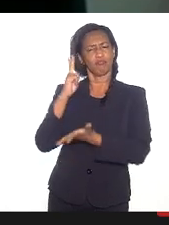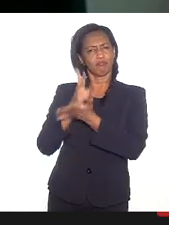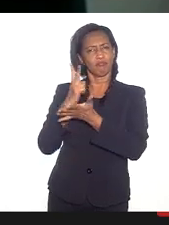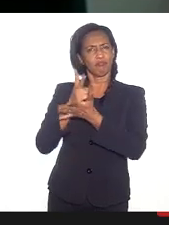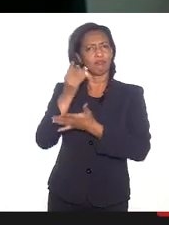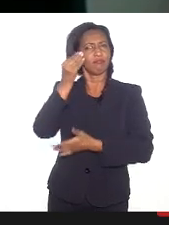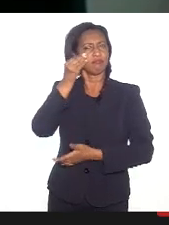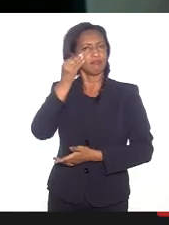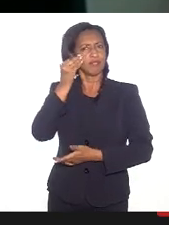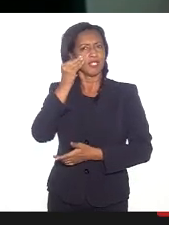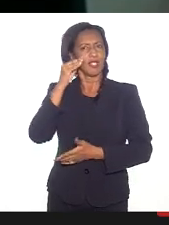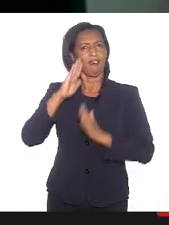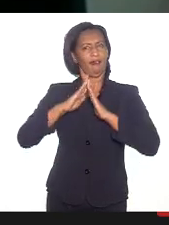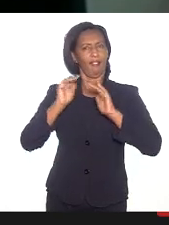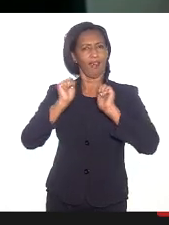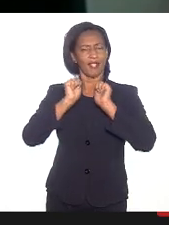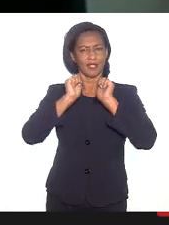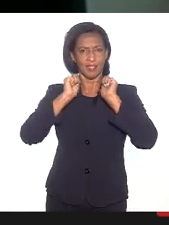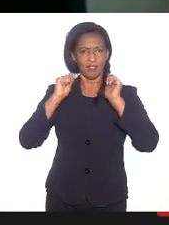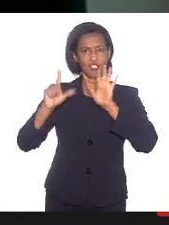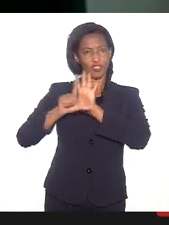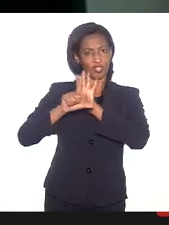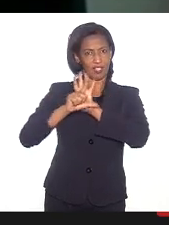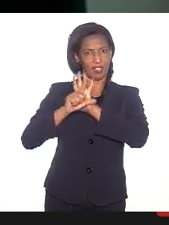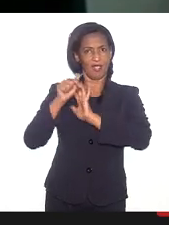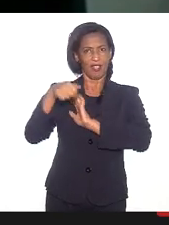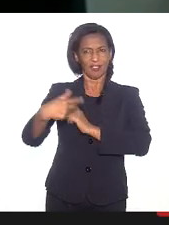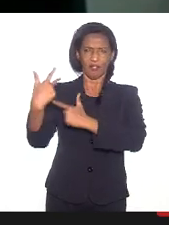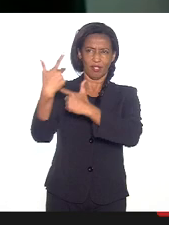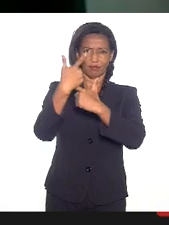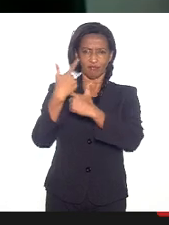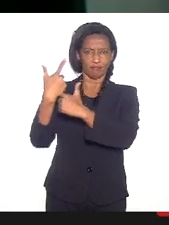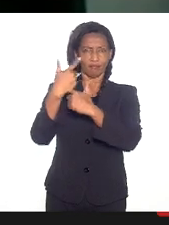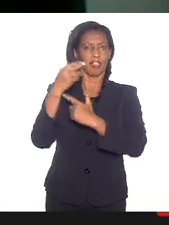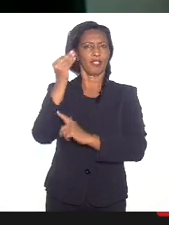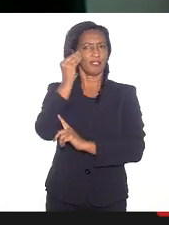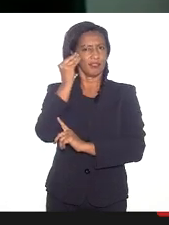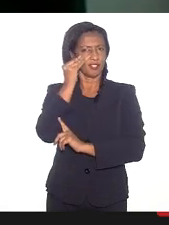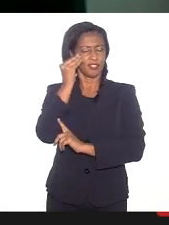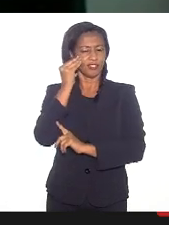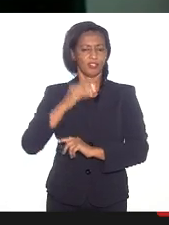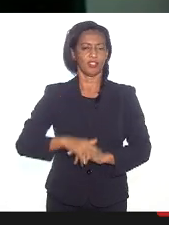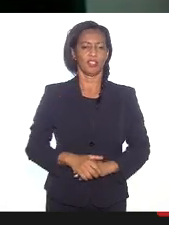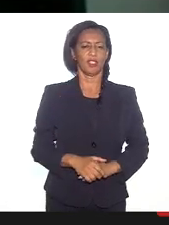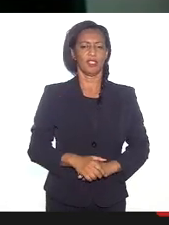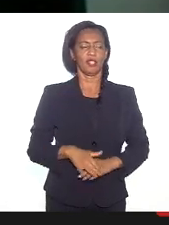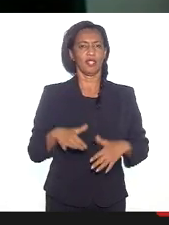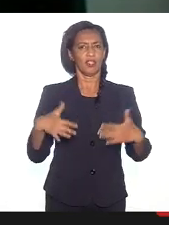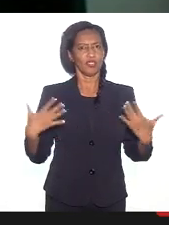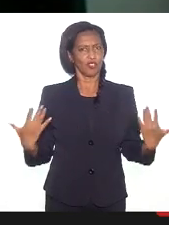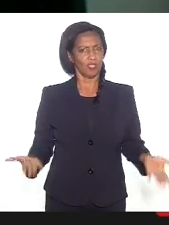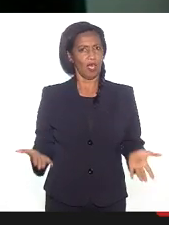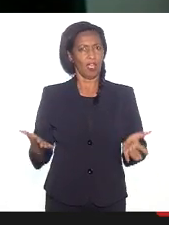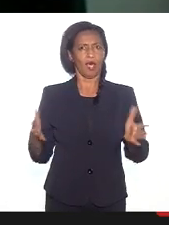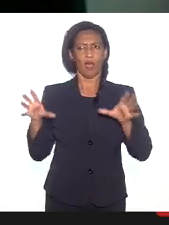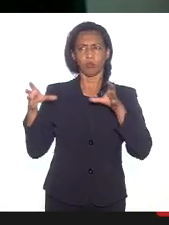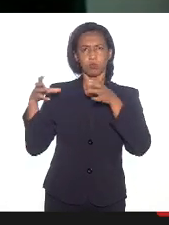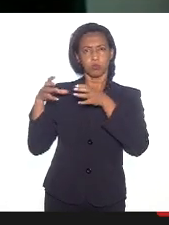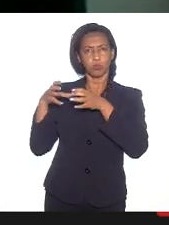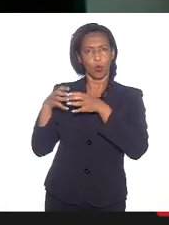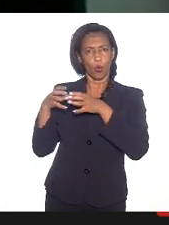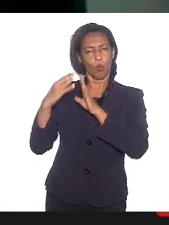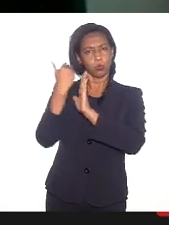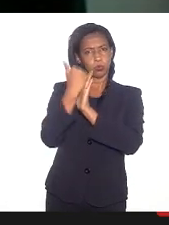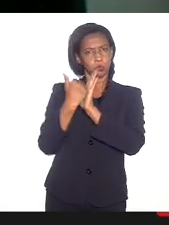desta CPI, através da nossa TV, TV Alerj, já havendo um acordo de